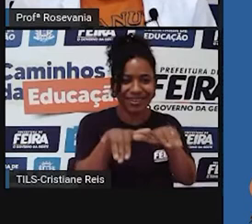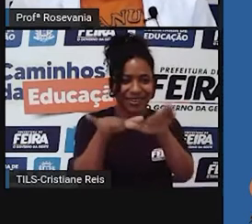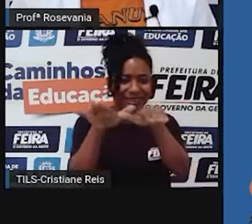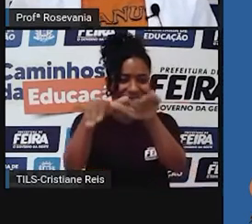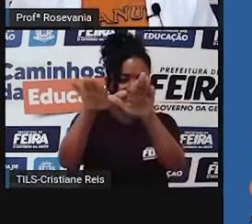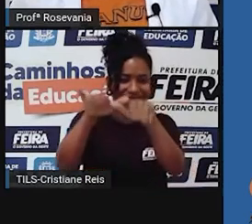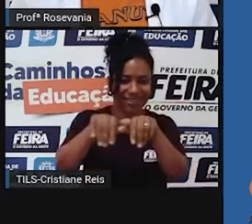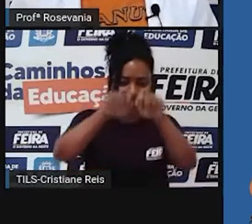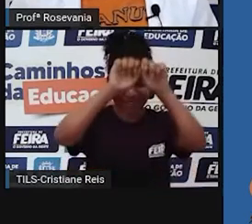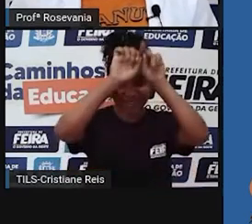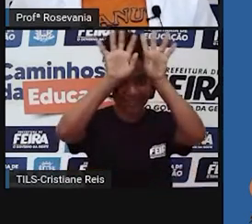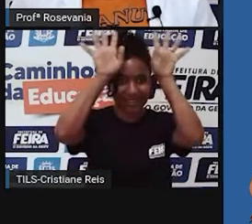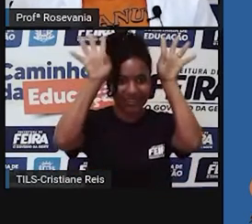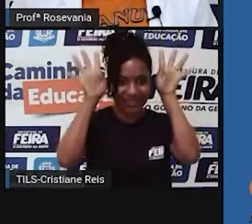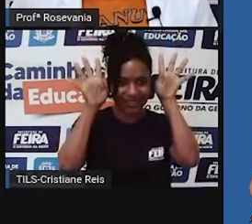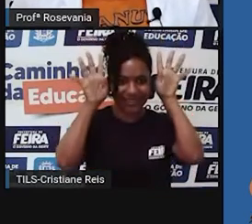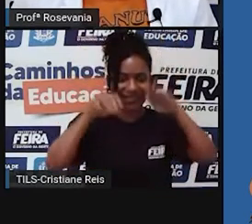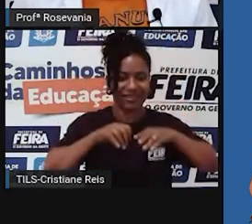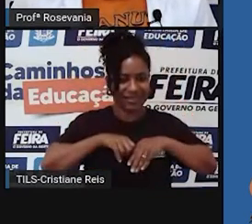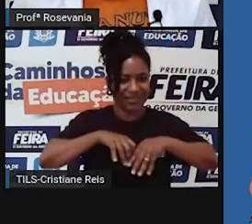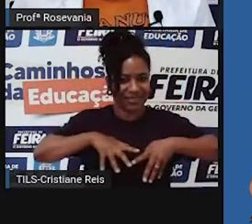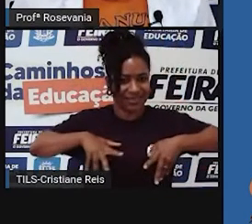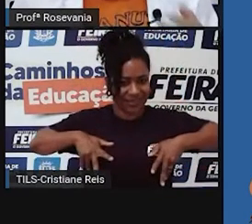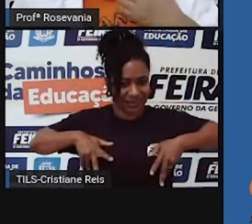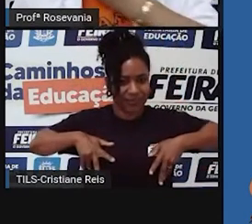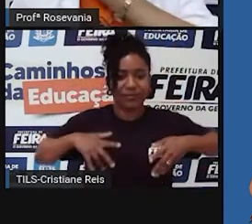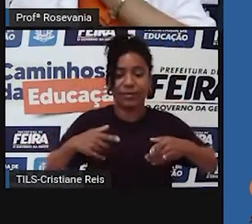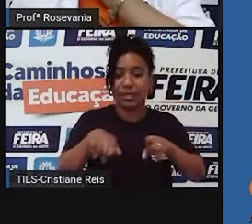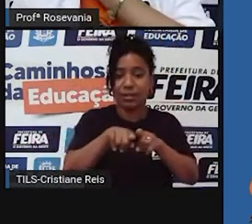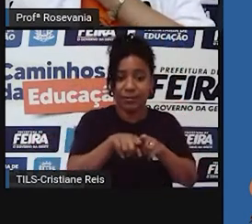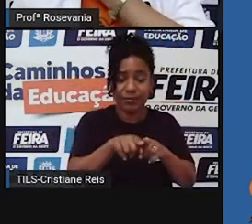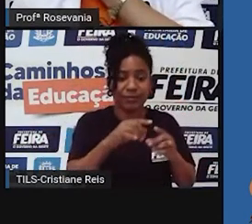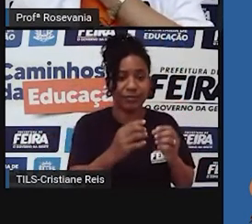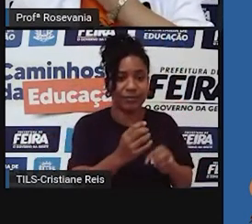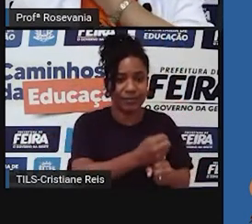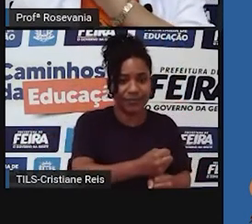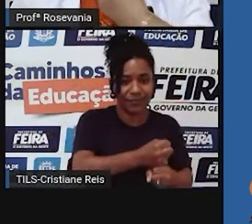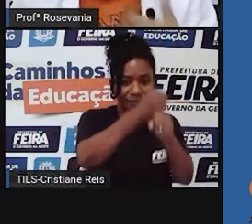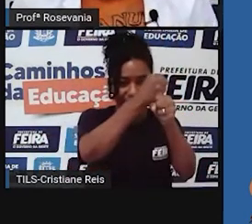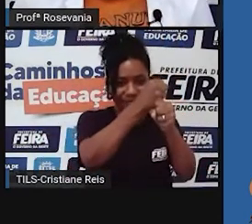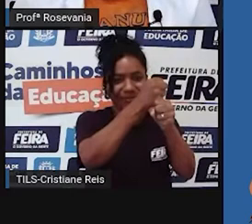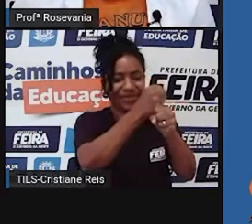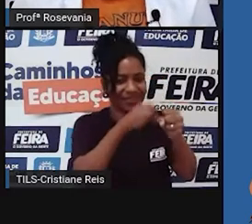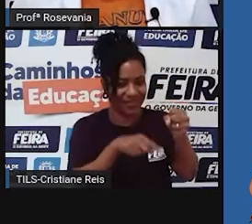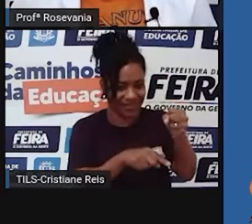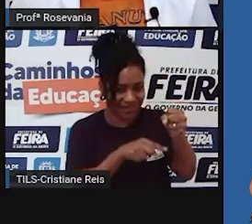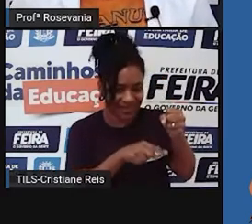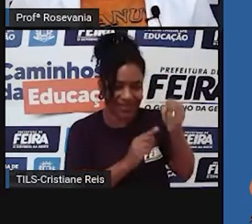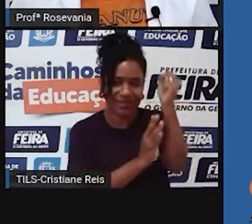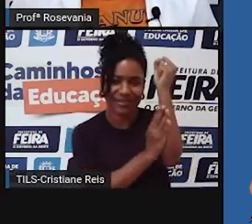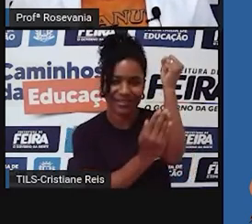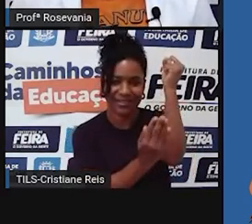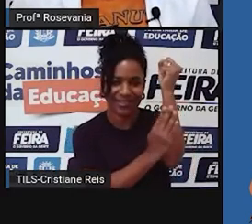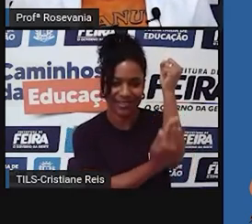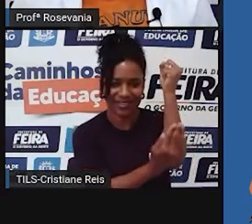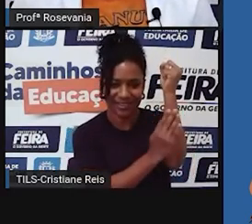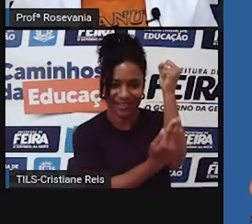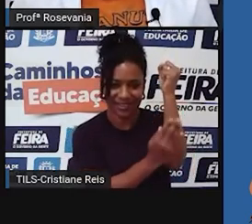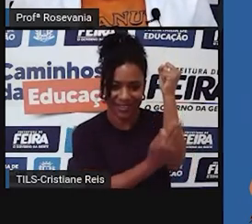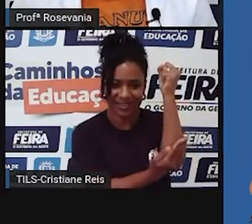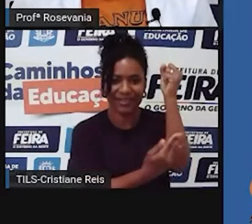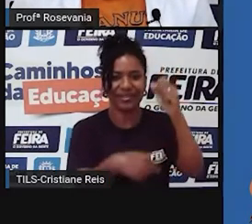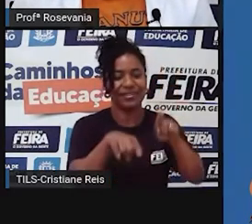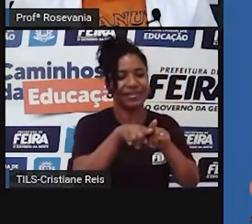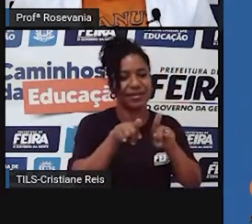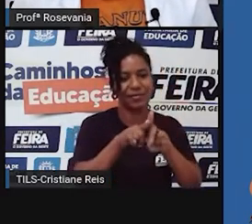aves. A questão das raízes, né, é exemplo da própria mandioca, né, a atividade